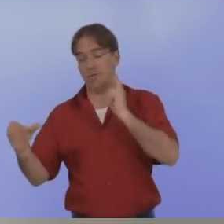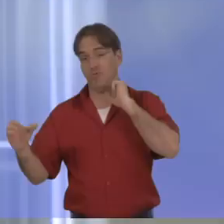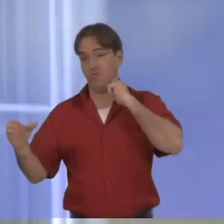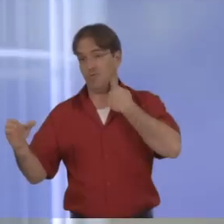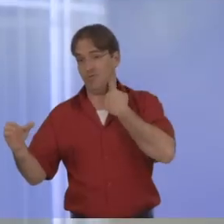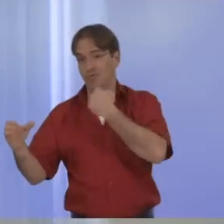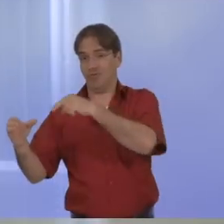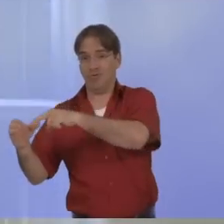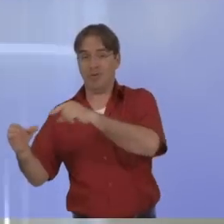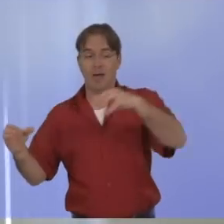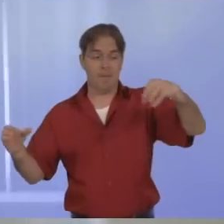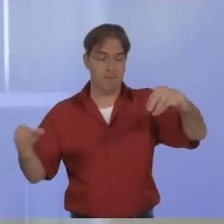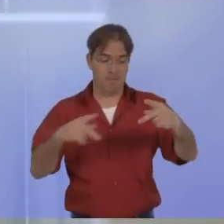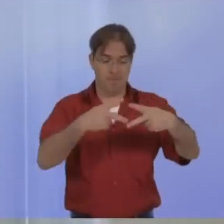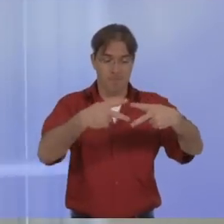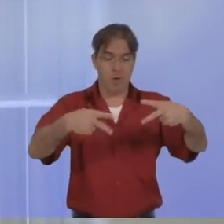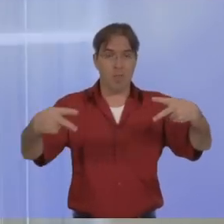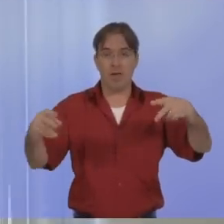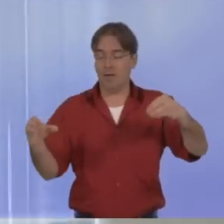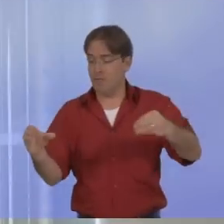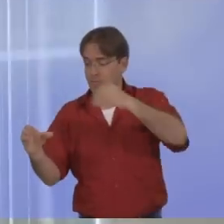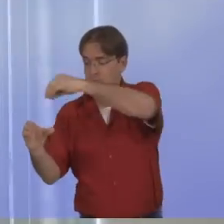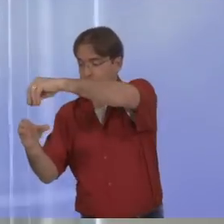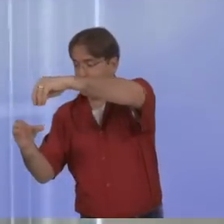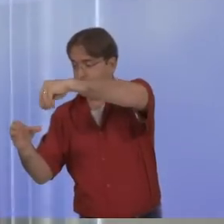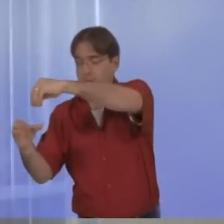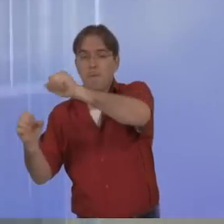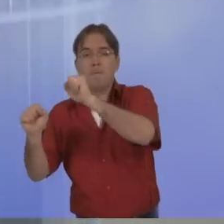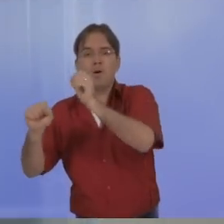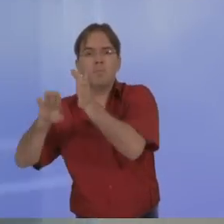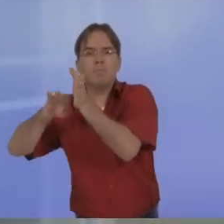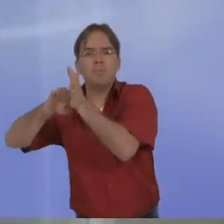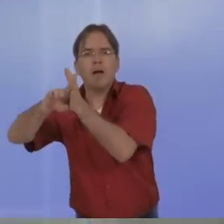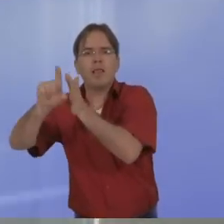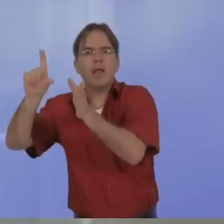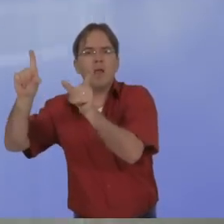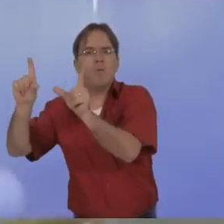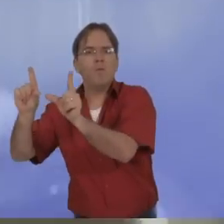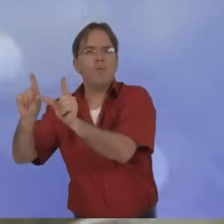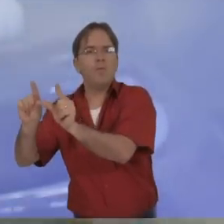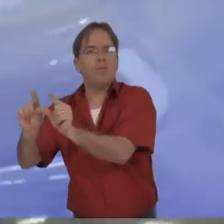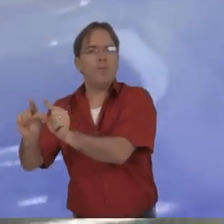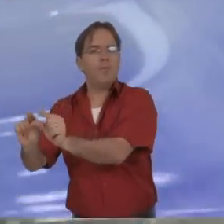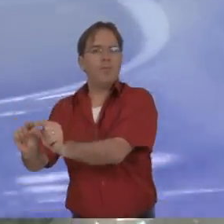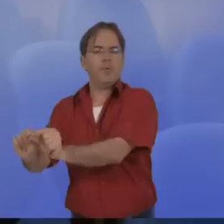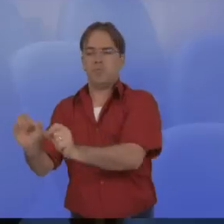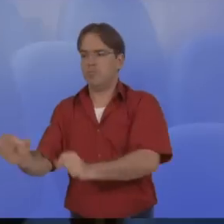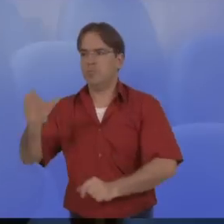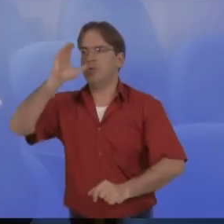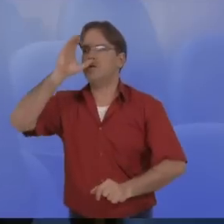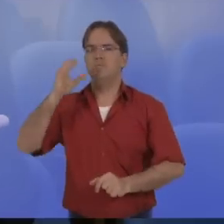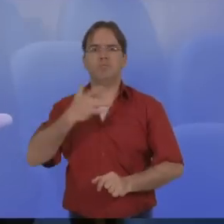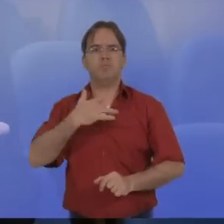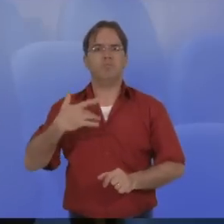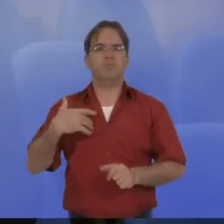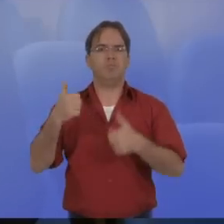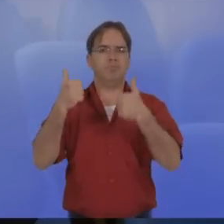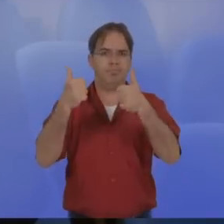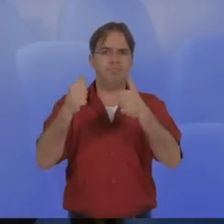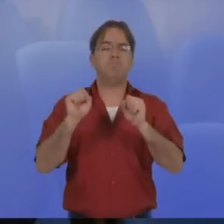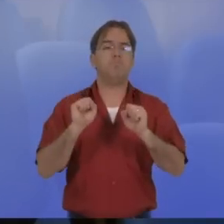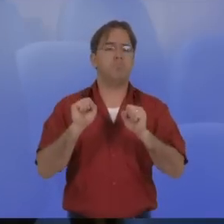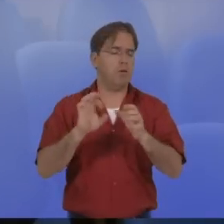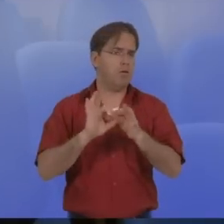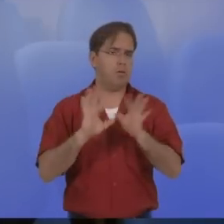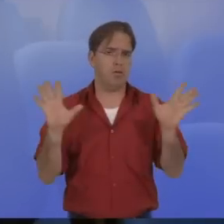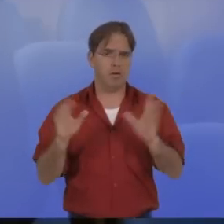poluída, por exemplo, essa proteína, ela tem a capacidade de diminuir essa contaminação bacteriana. A outra grande